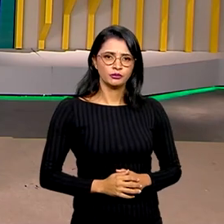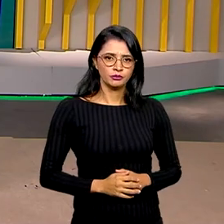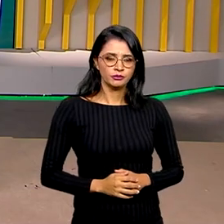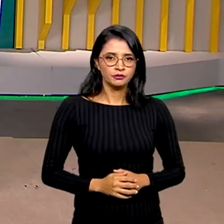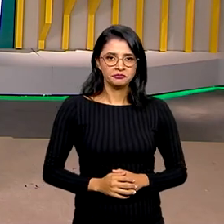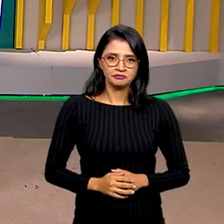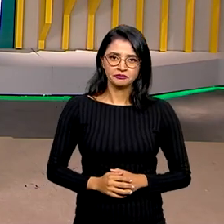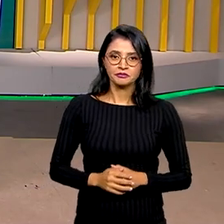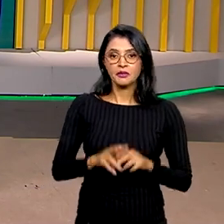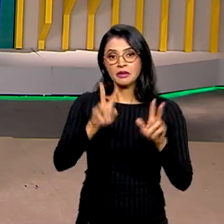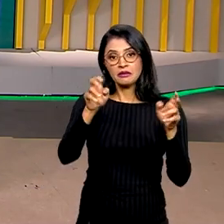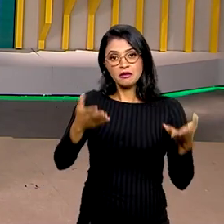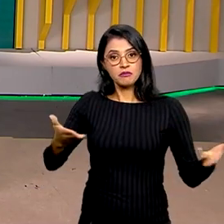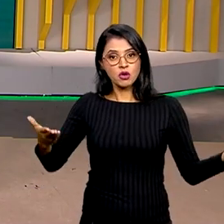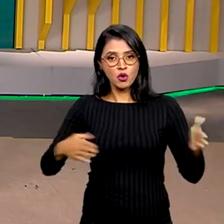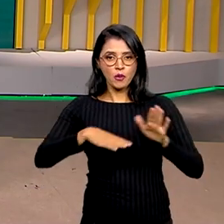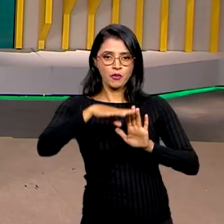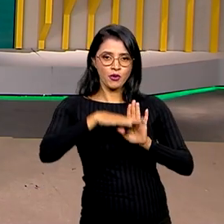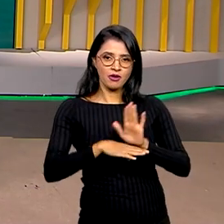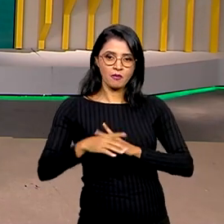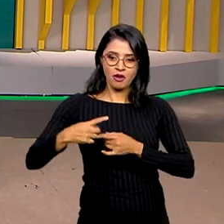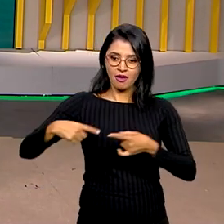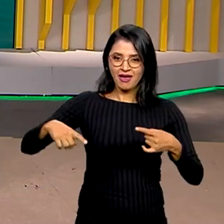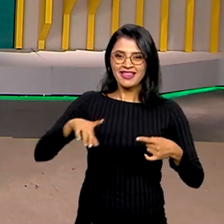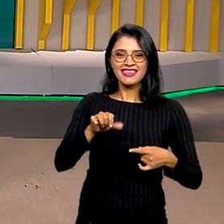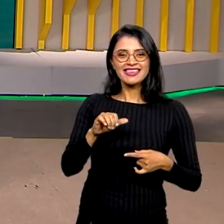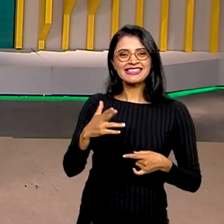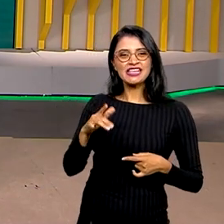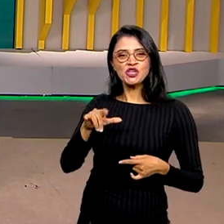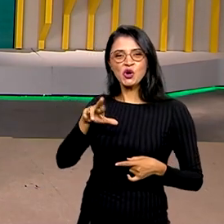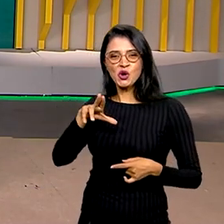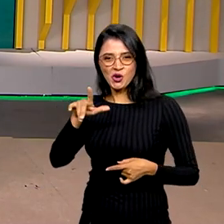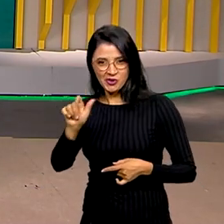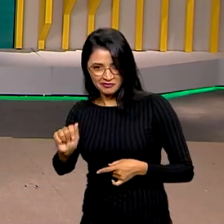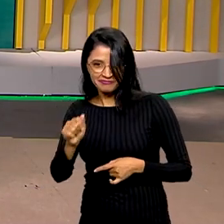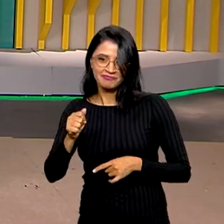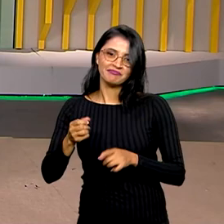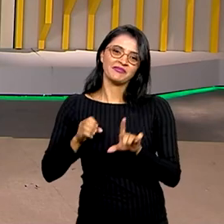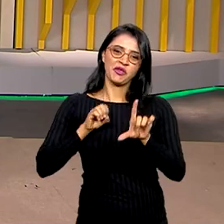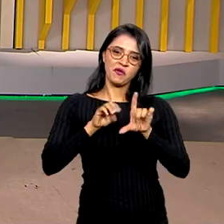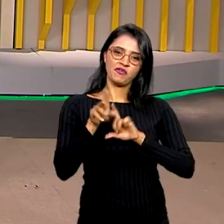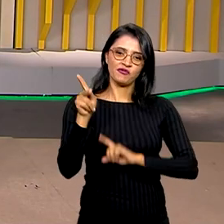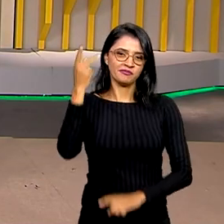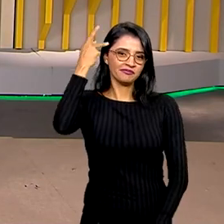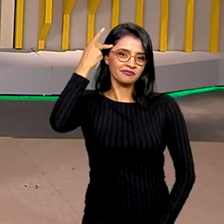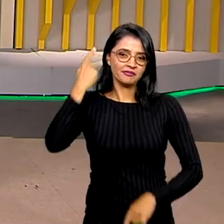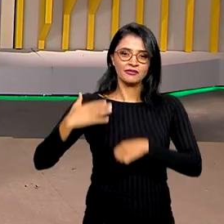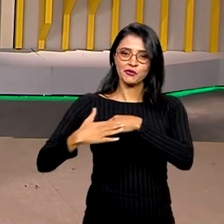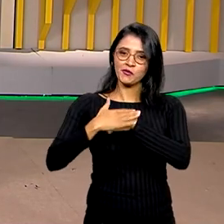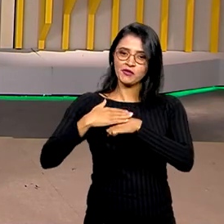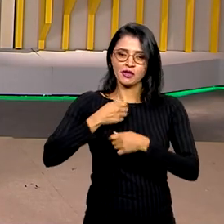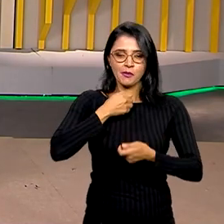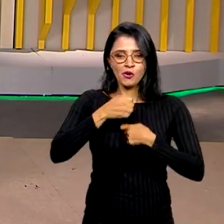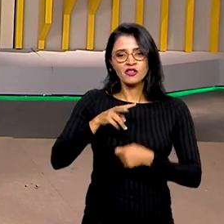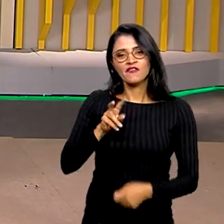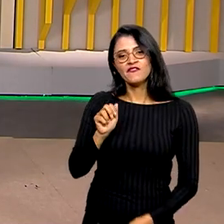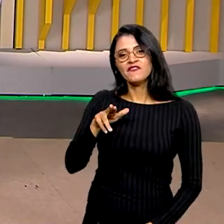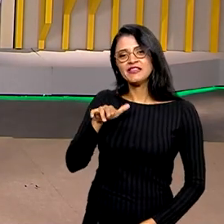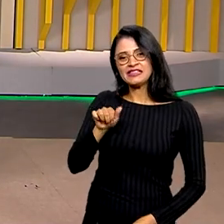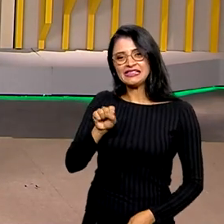Vamos falar agora do programa Desenrola, nós vamos ao vivo para São Paulo conversar com a repórter Vanessa